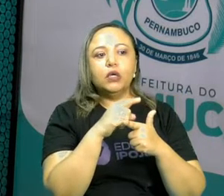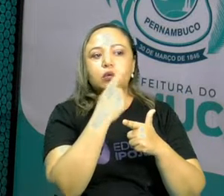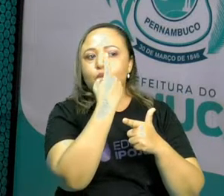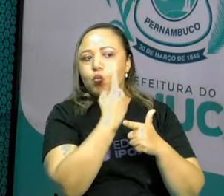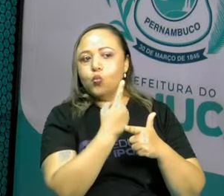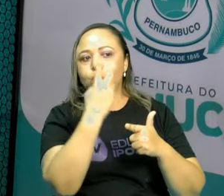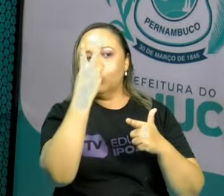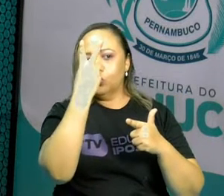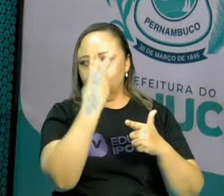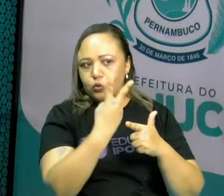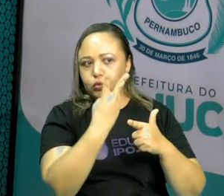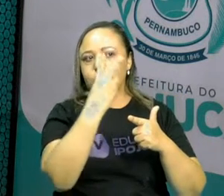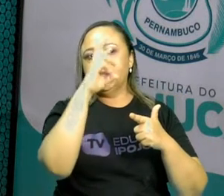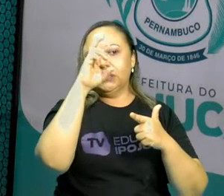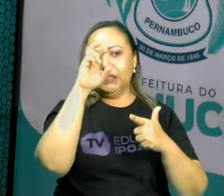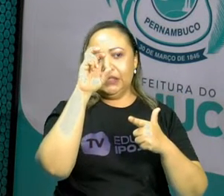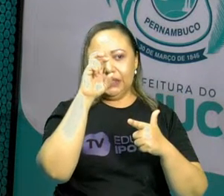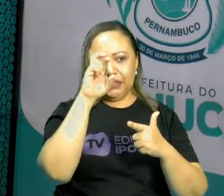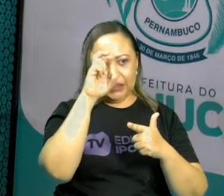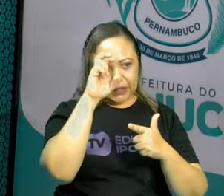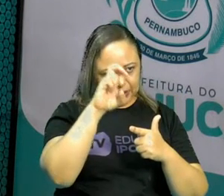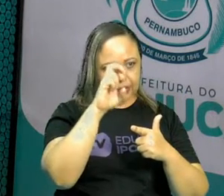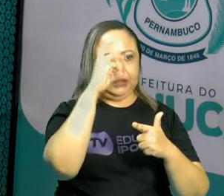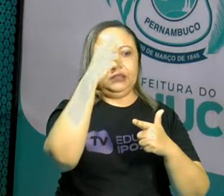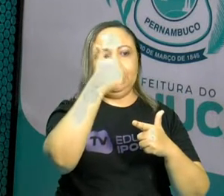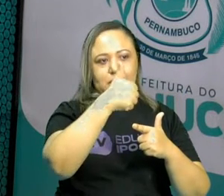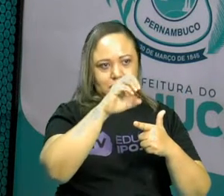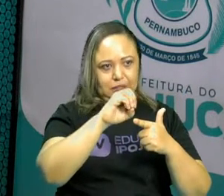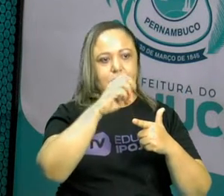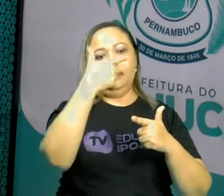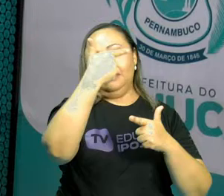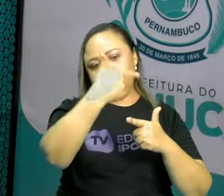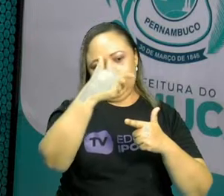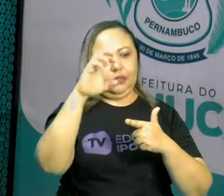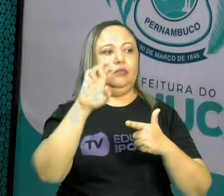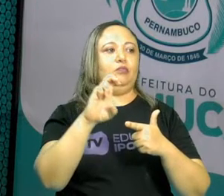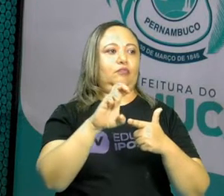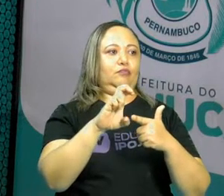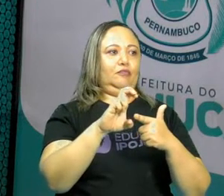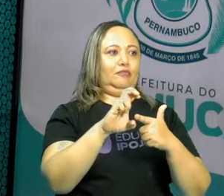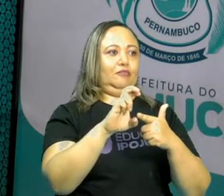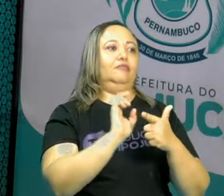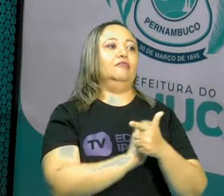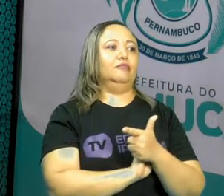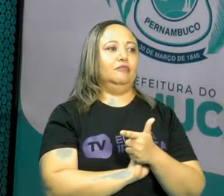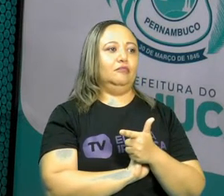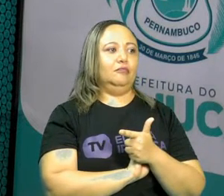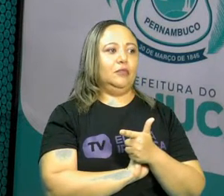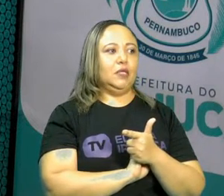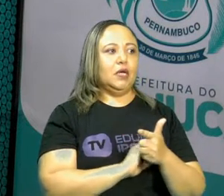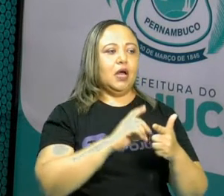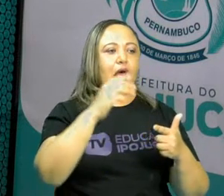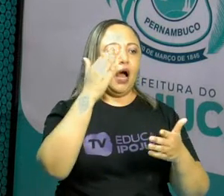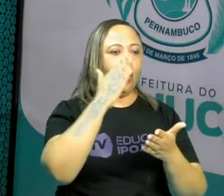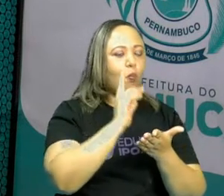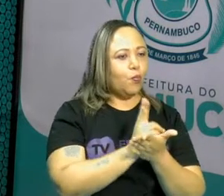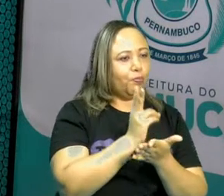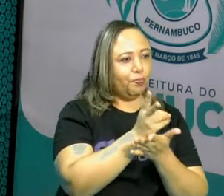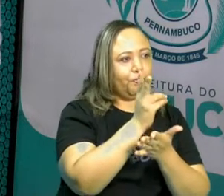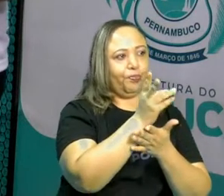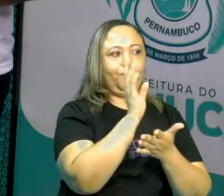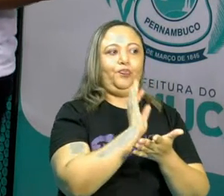5, 10, 25 e 50. Pois é. Vamos seguir, então, aqui.